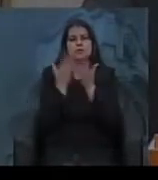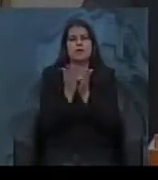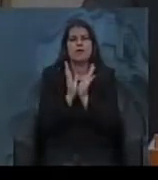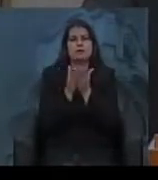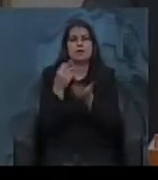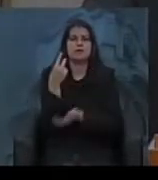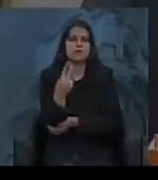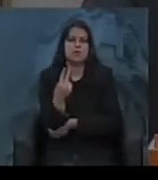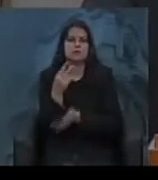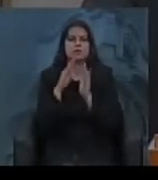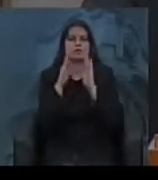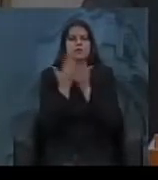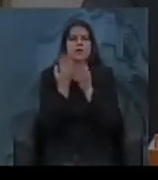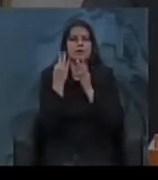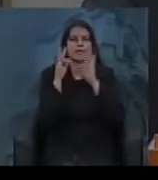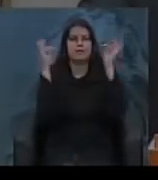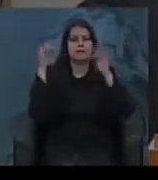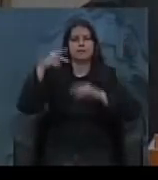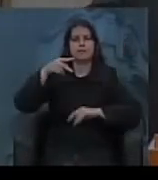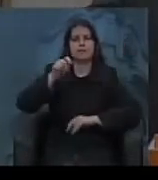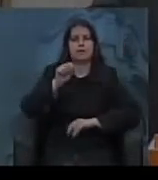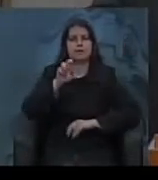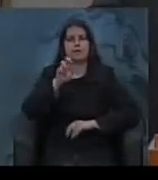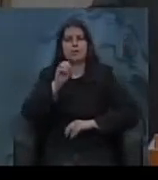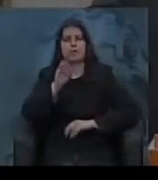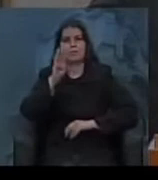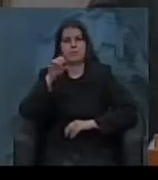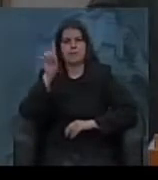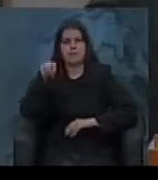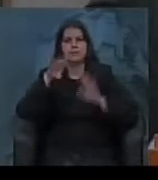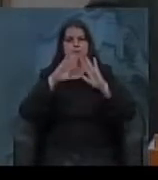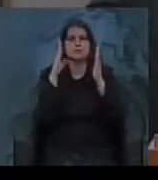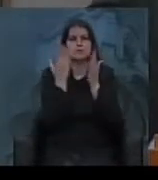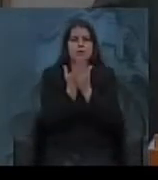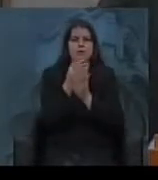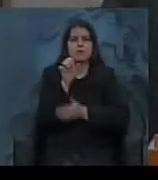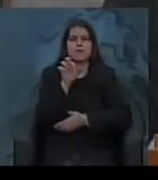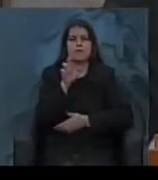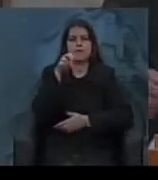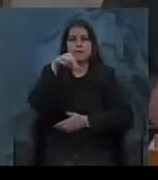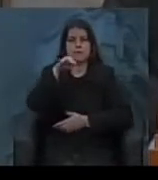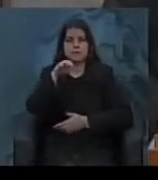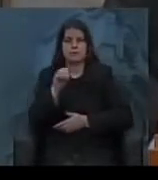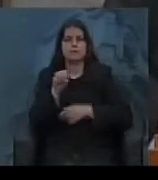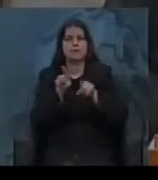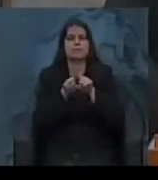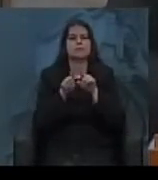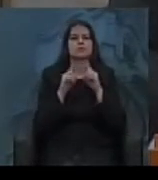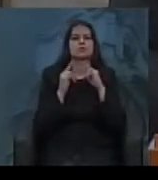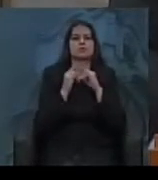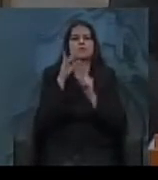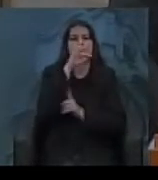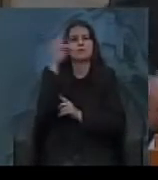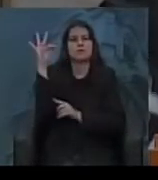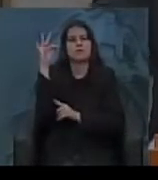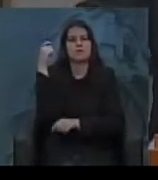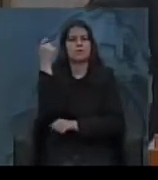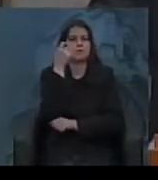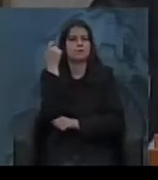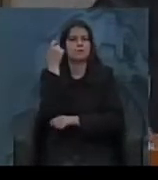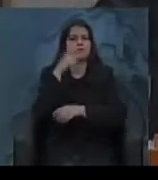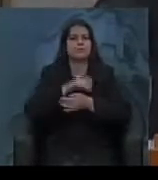Salle Dores, Escola Técnica Parobé, Escola Técnica Senador Ernesto Donelis e Instituto Federal do Rio Grande do Sul.